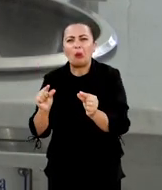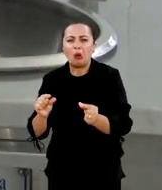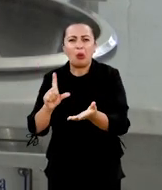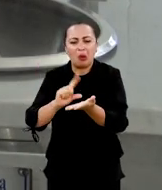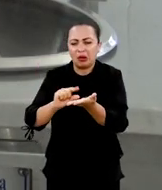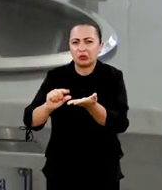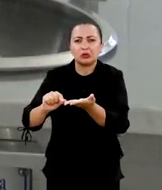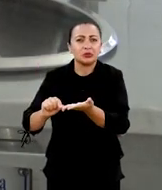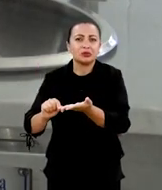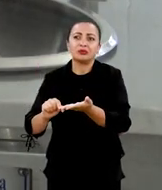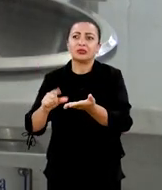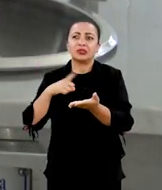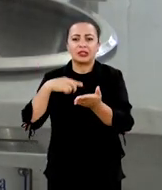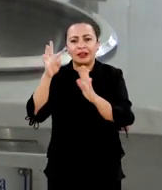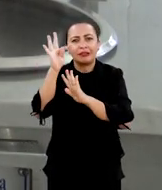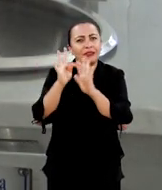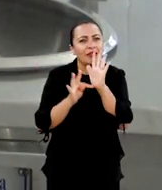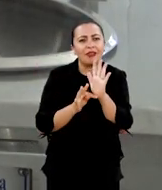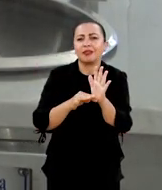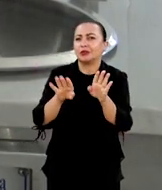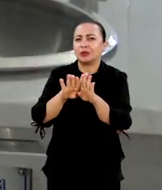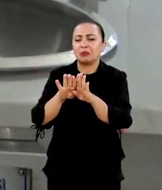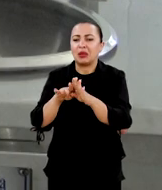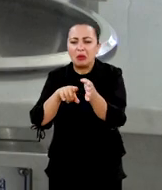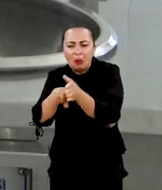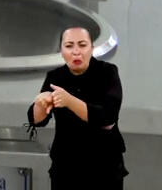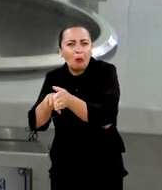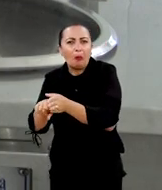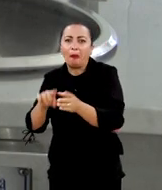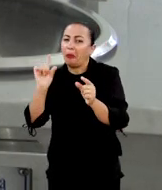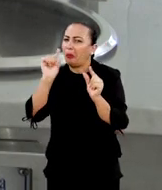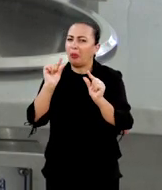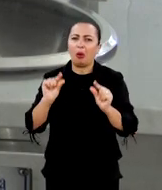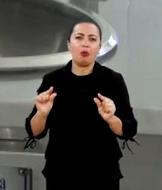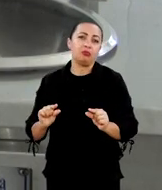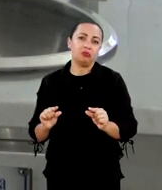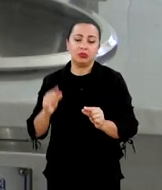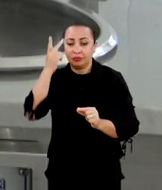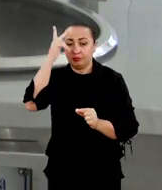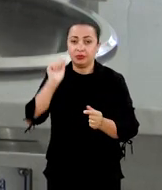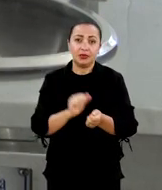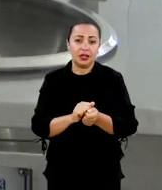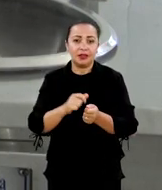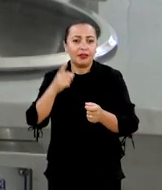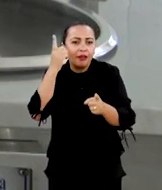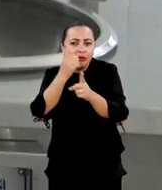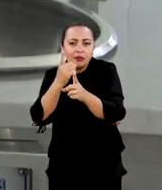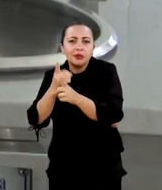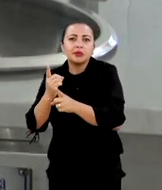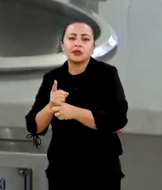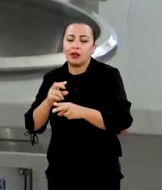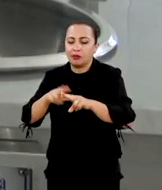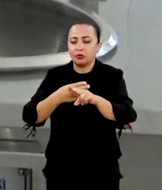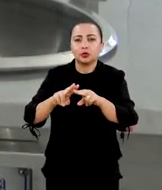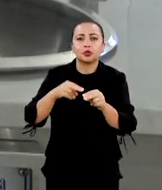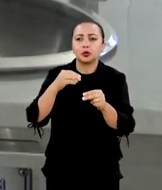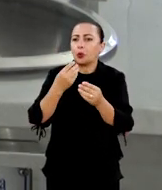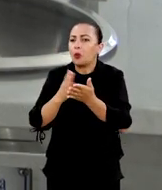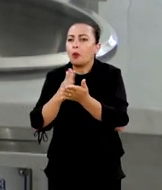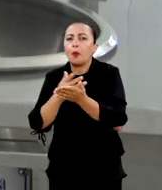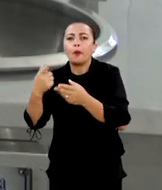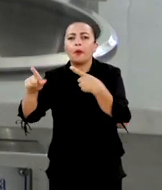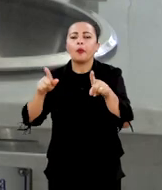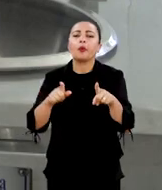artigos, materiais e pesquisas em si para obtenção de